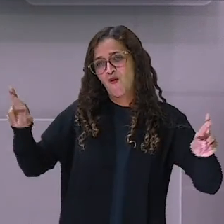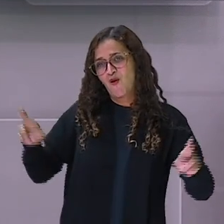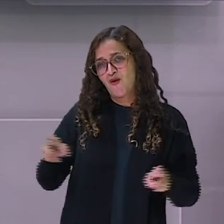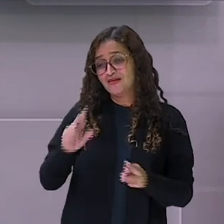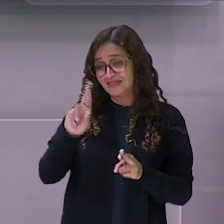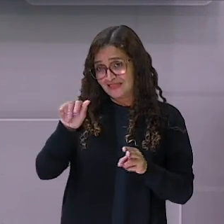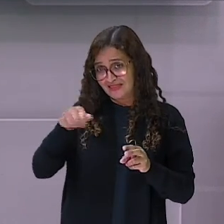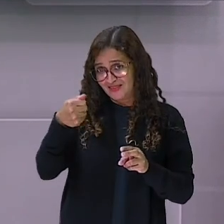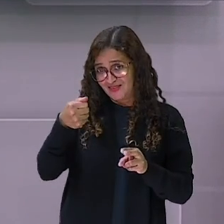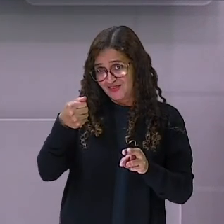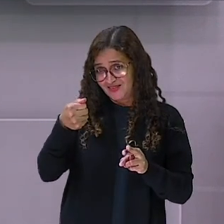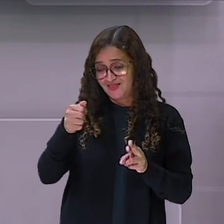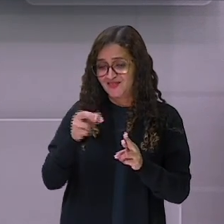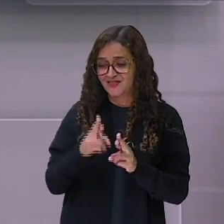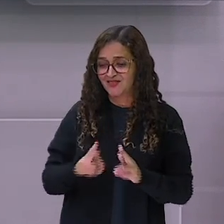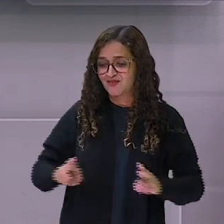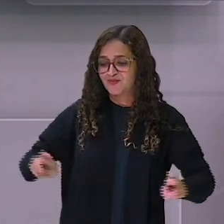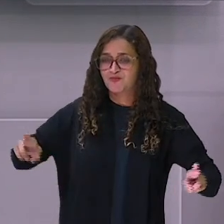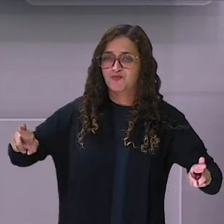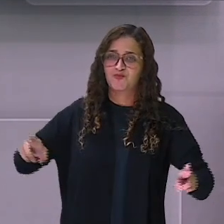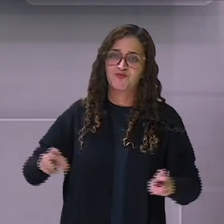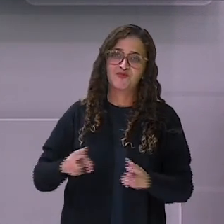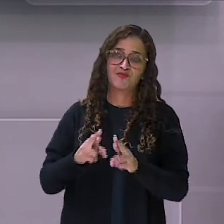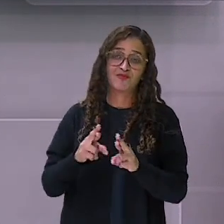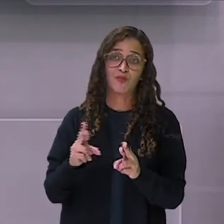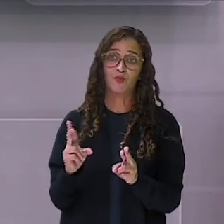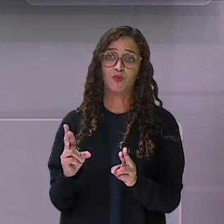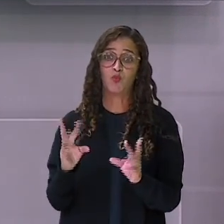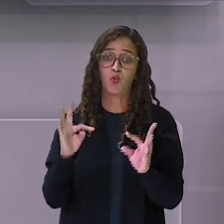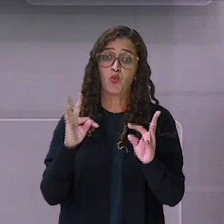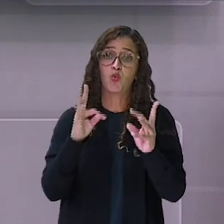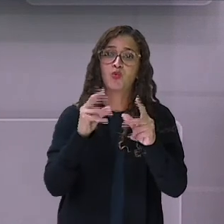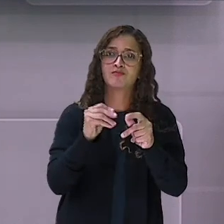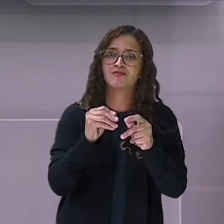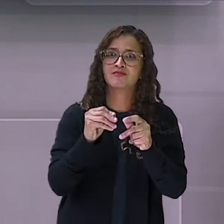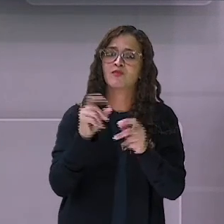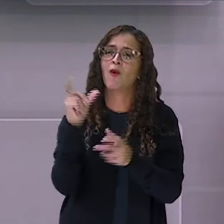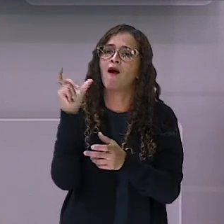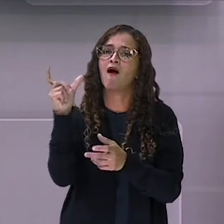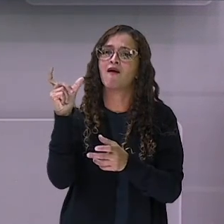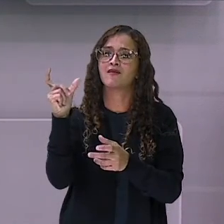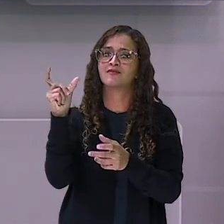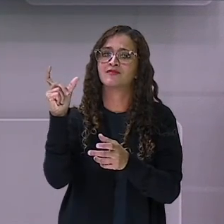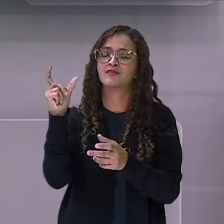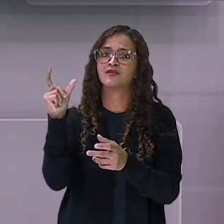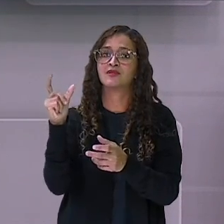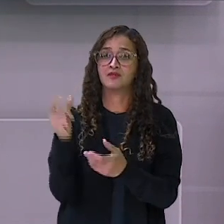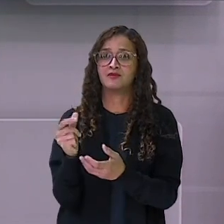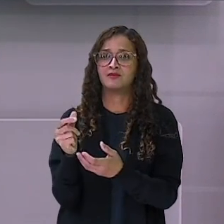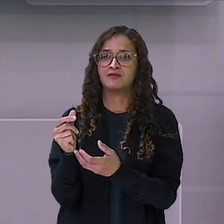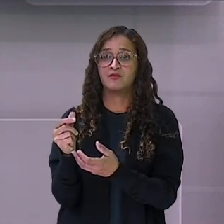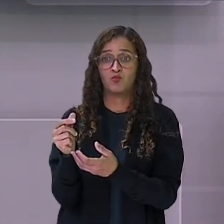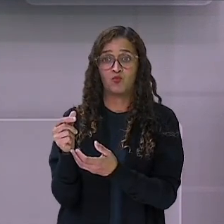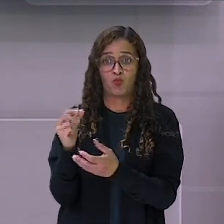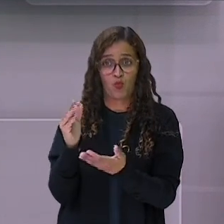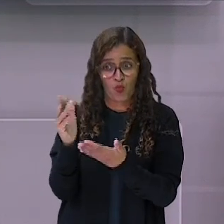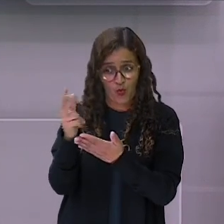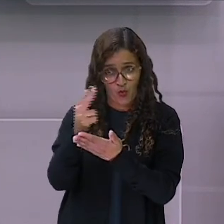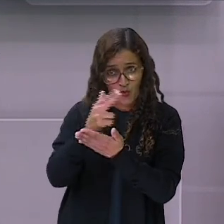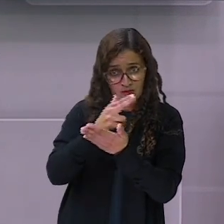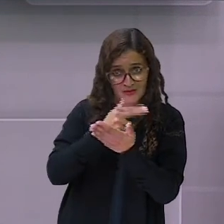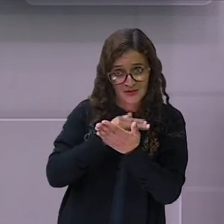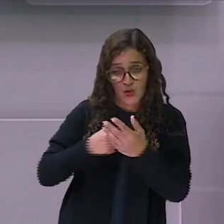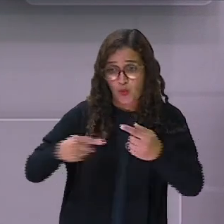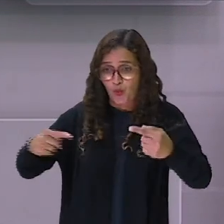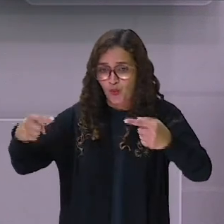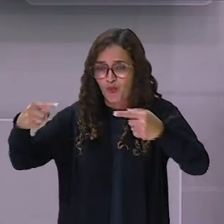Encontramos todas as palavras correspondentes a todas as nossas imagens. E todas essas